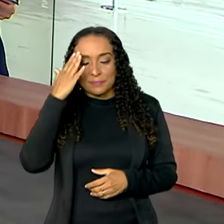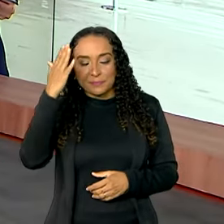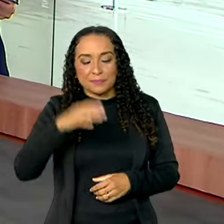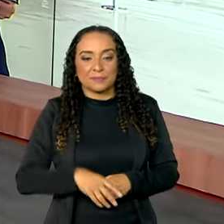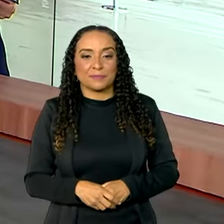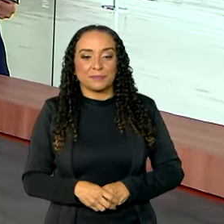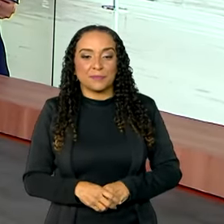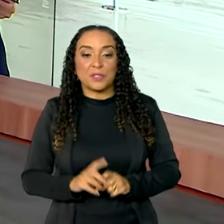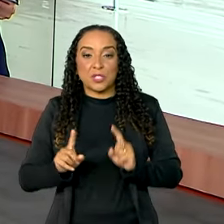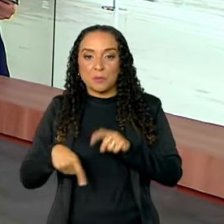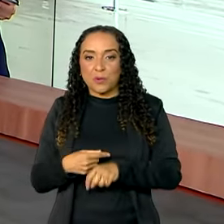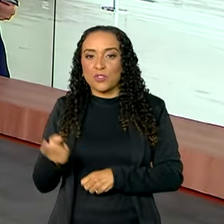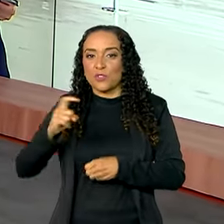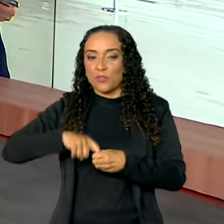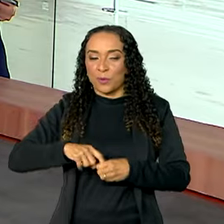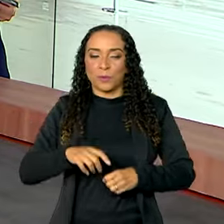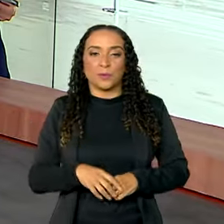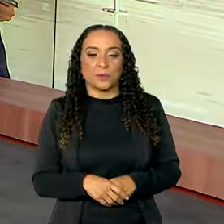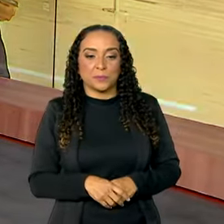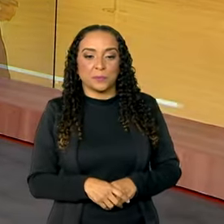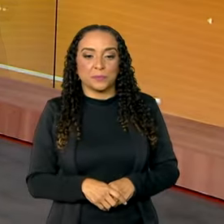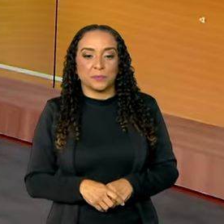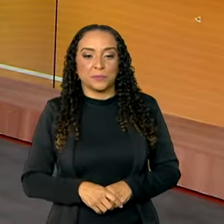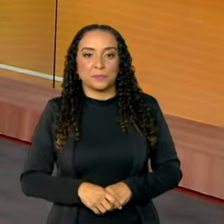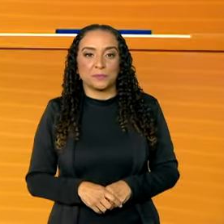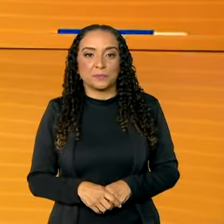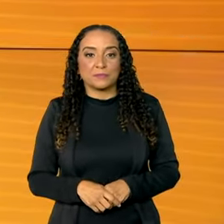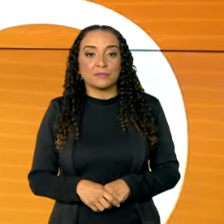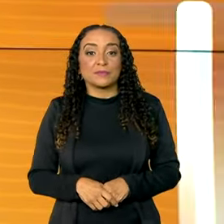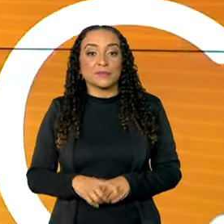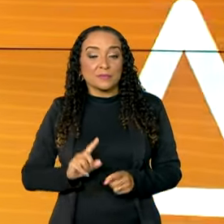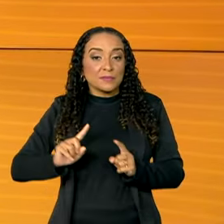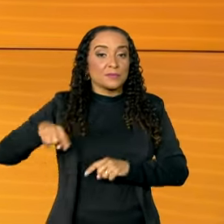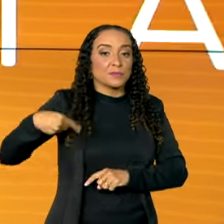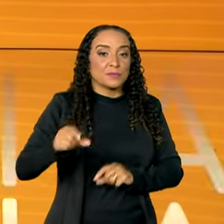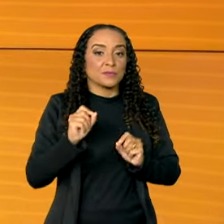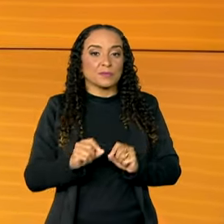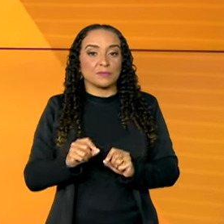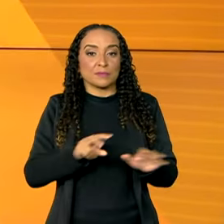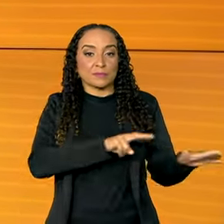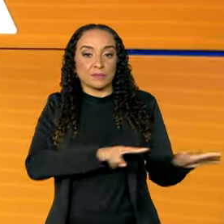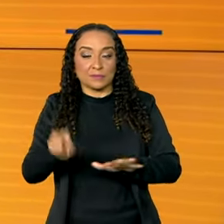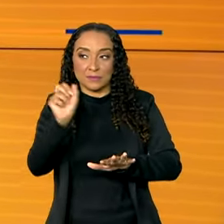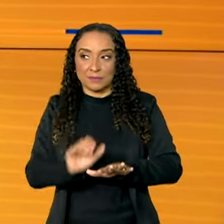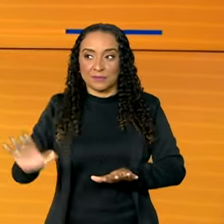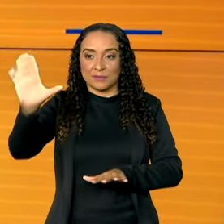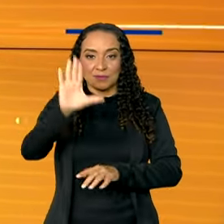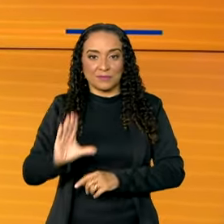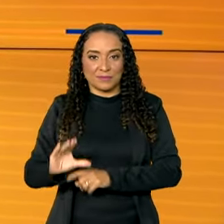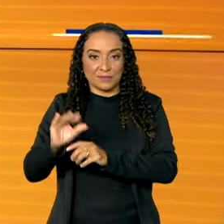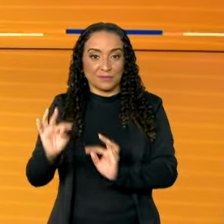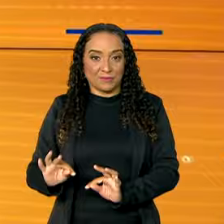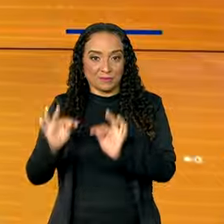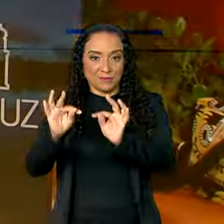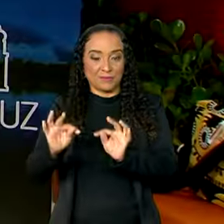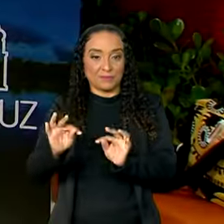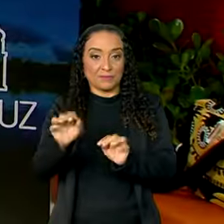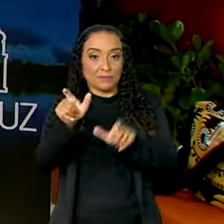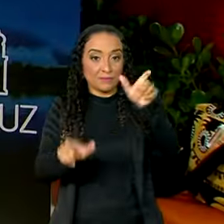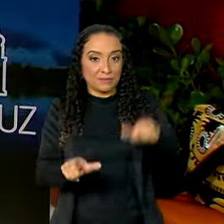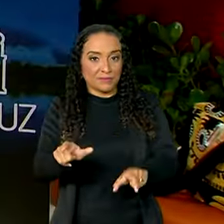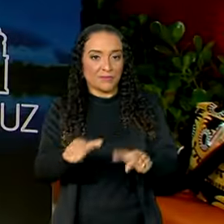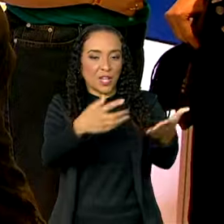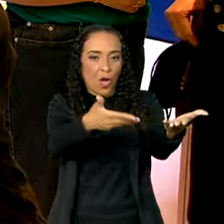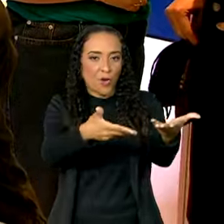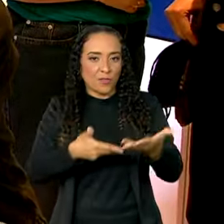Jéssica. Volta daqui a pouquinho com outros assuntos. E veja a seguir. Na Semana Nacional de Ciência e Tecnologia, o público